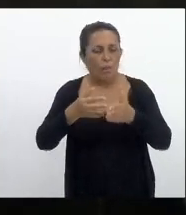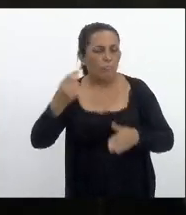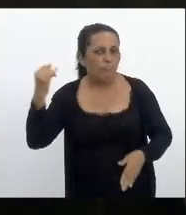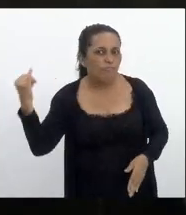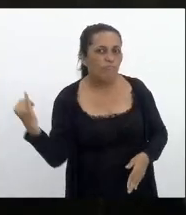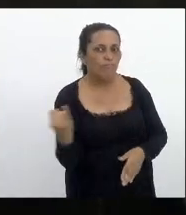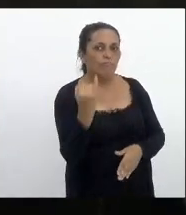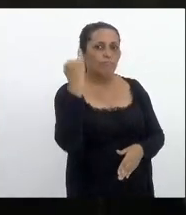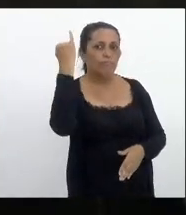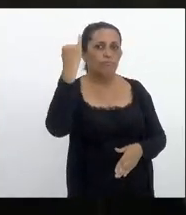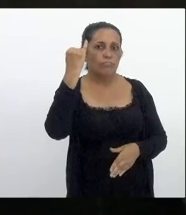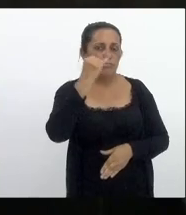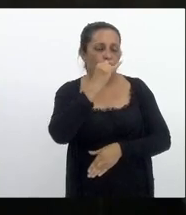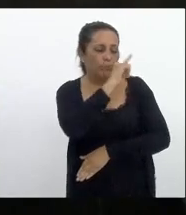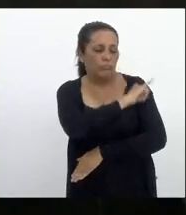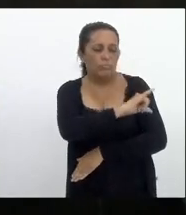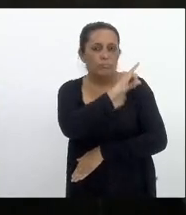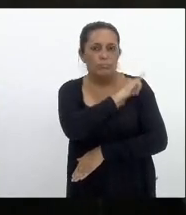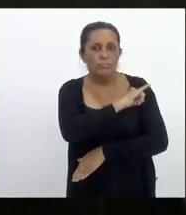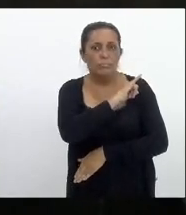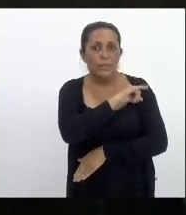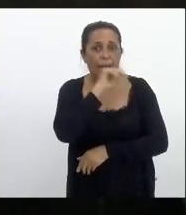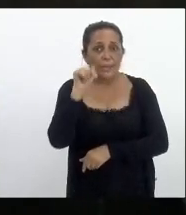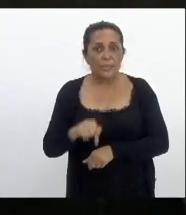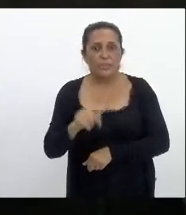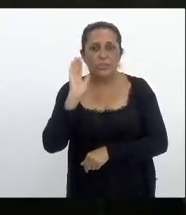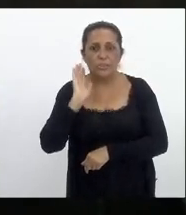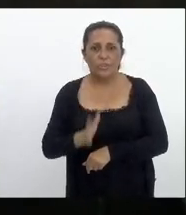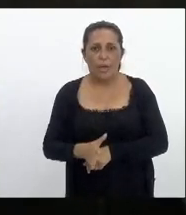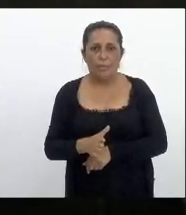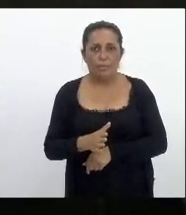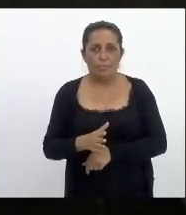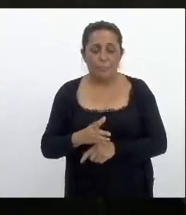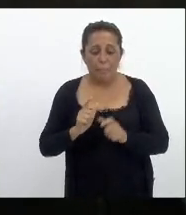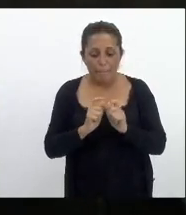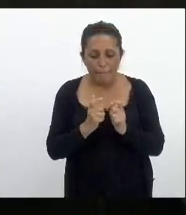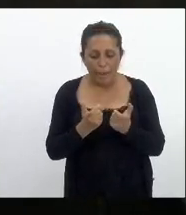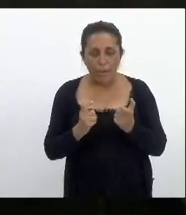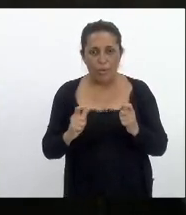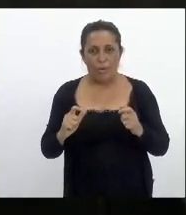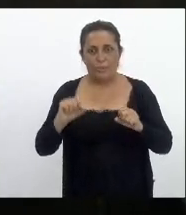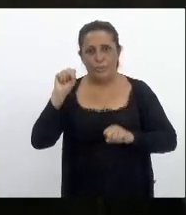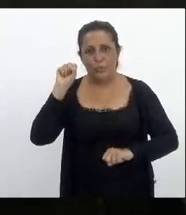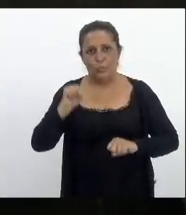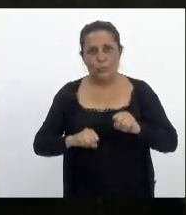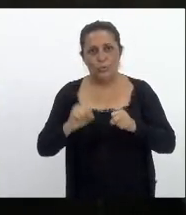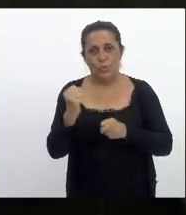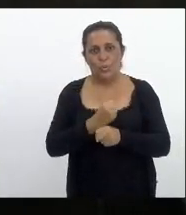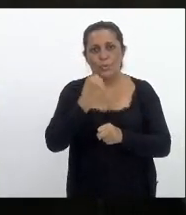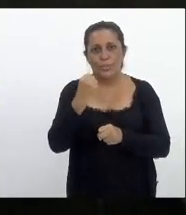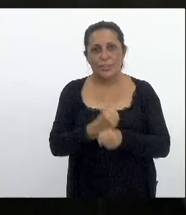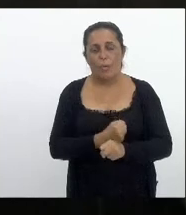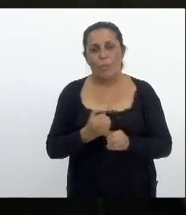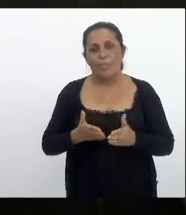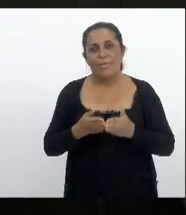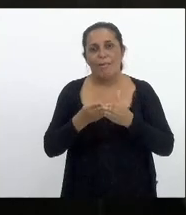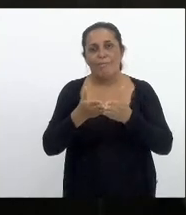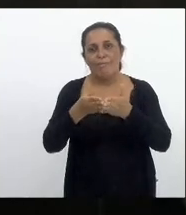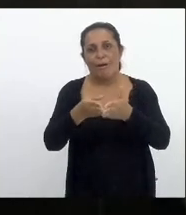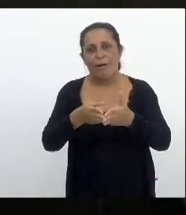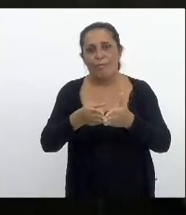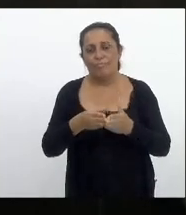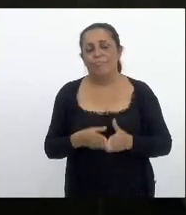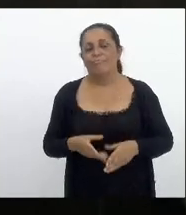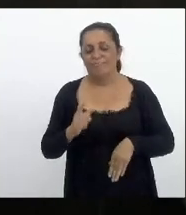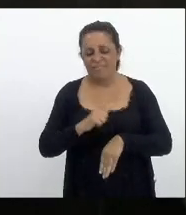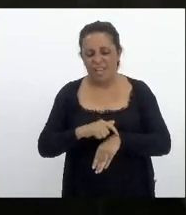já tivemos no Rio de Janeiro uma das duas maiores indústrias de construção naval do mundo em tempos